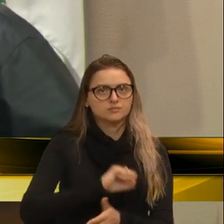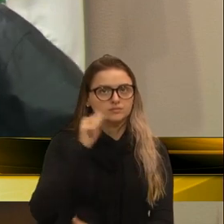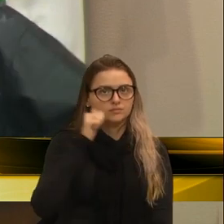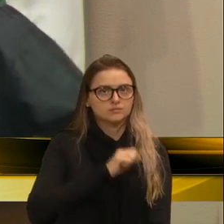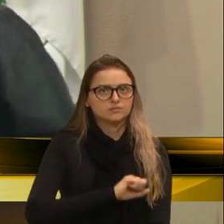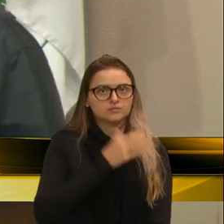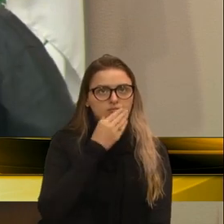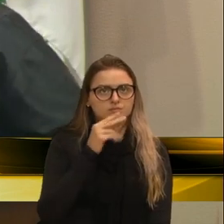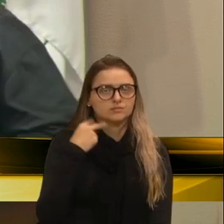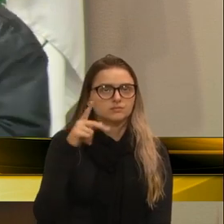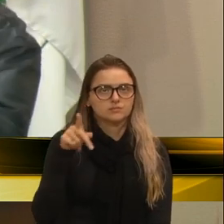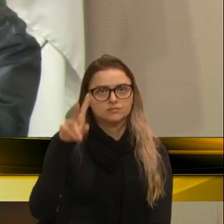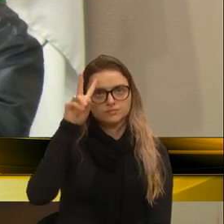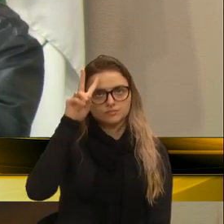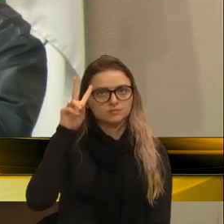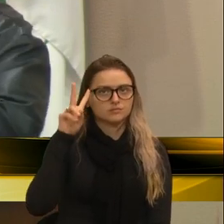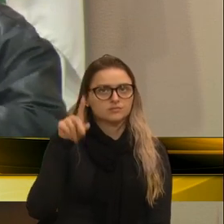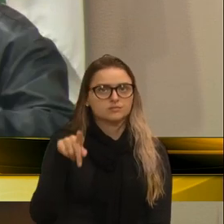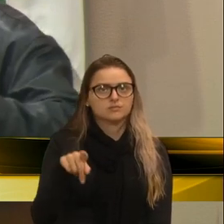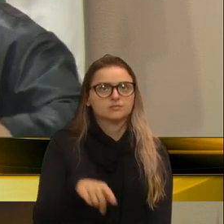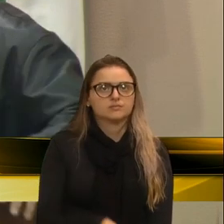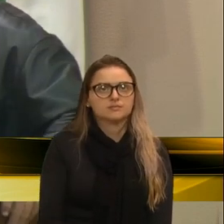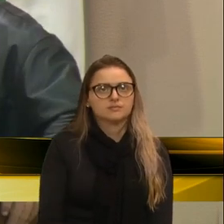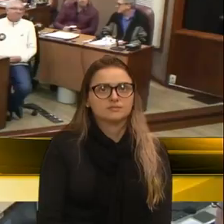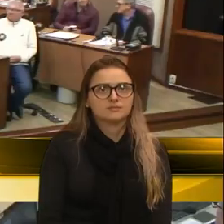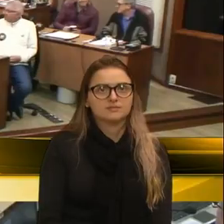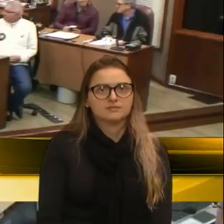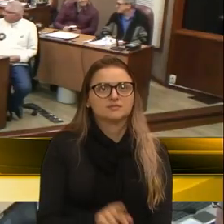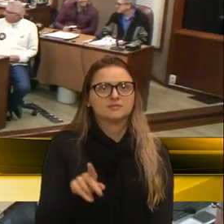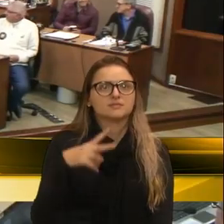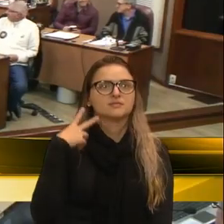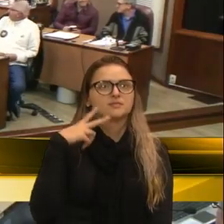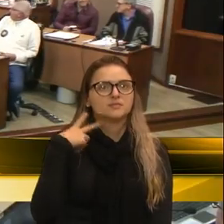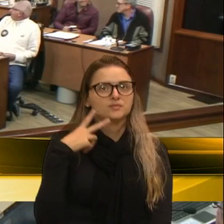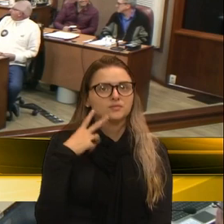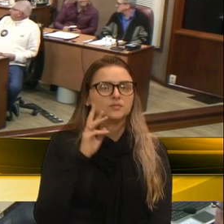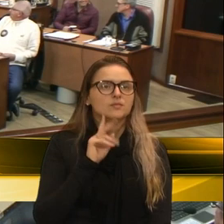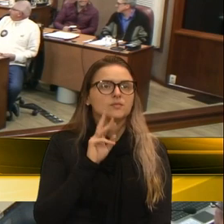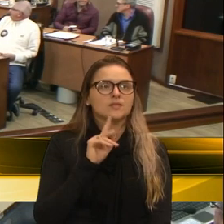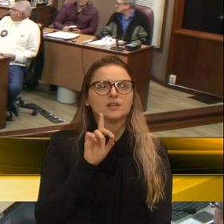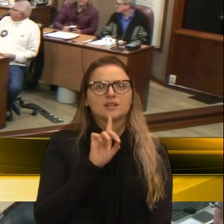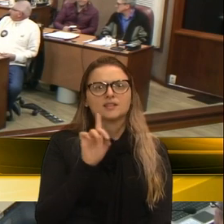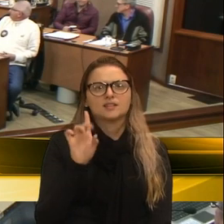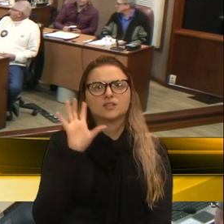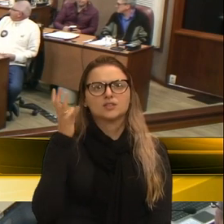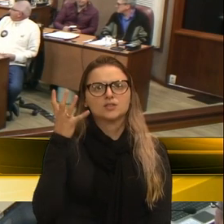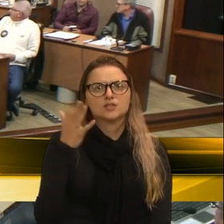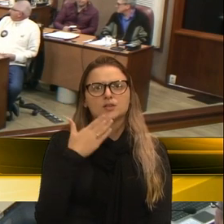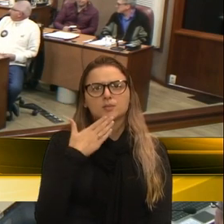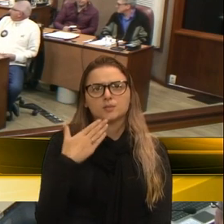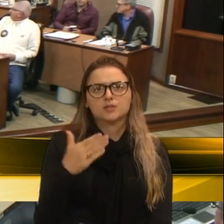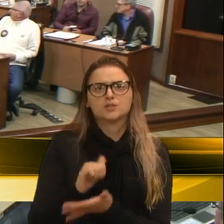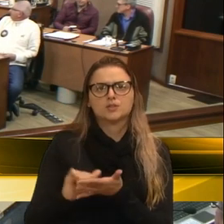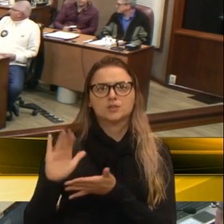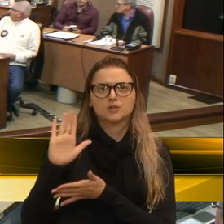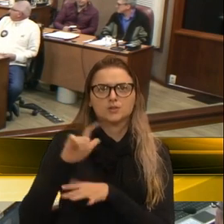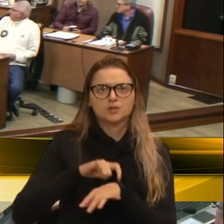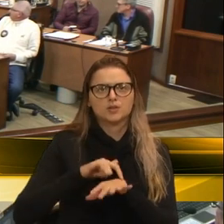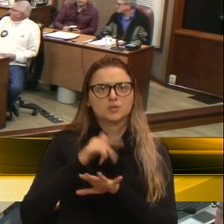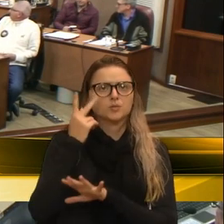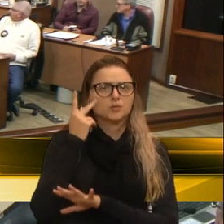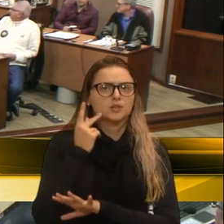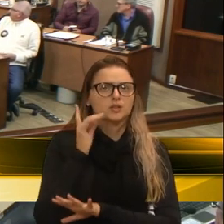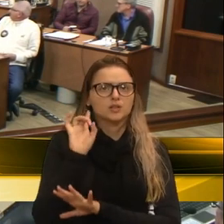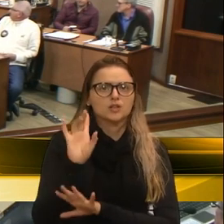de imediato vereador, eu ia ser que o senhor não... Vereador Renato, não adiantaria eu pedir a parte para o colega que me antecedeu, porque